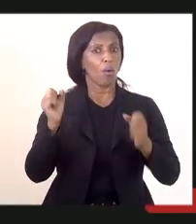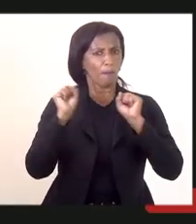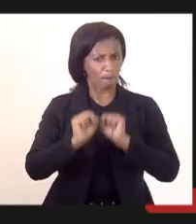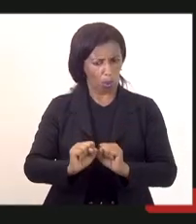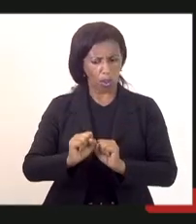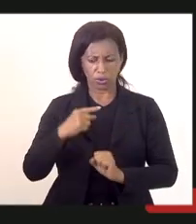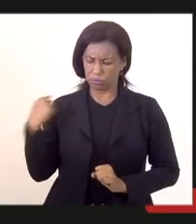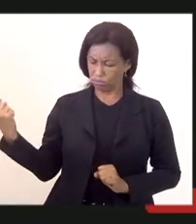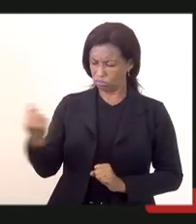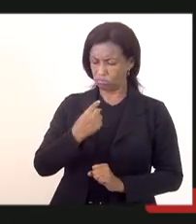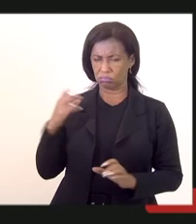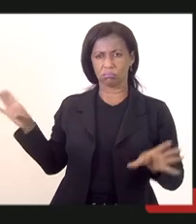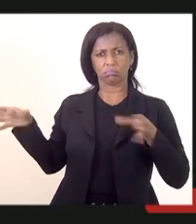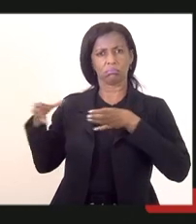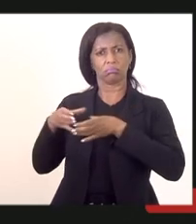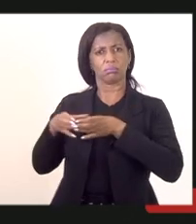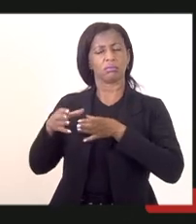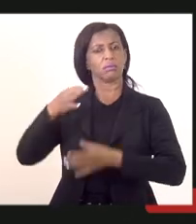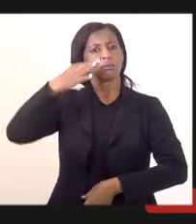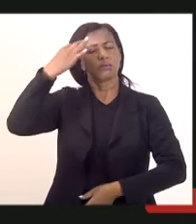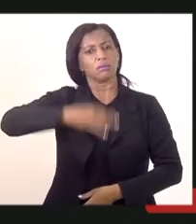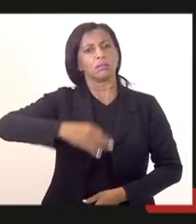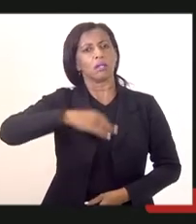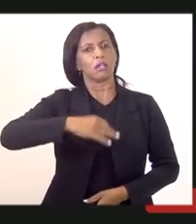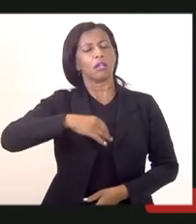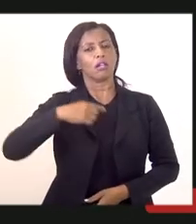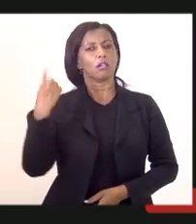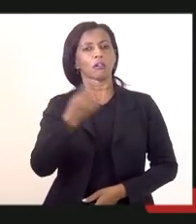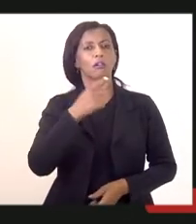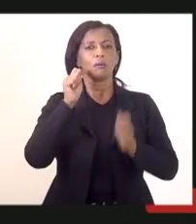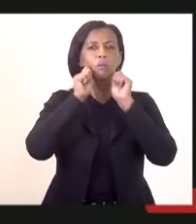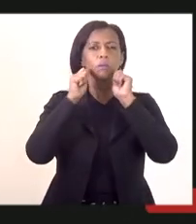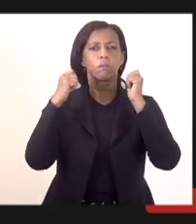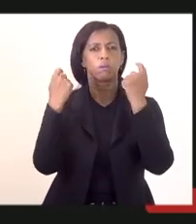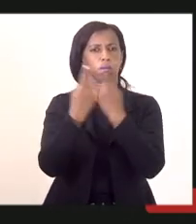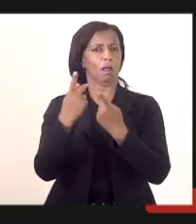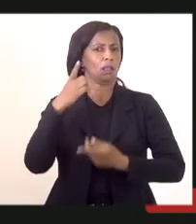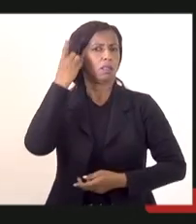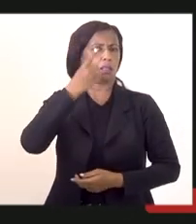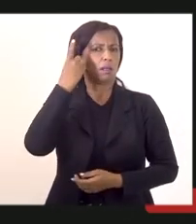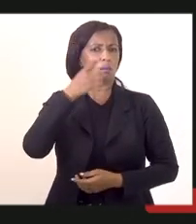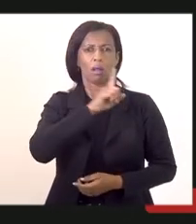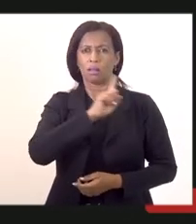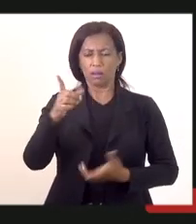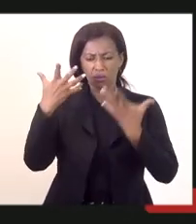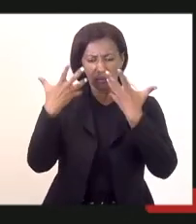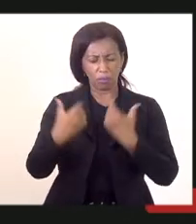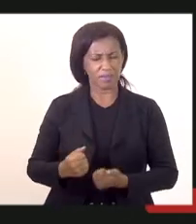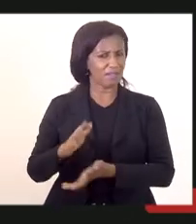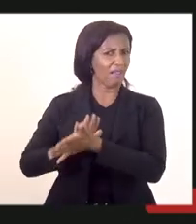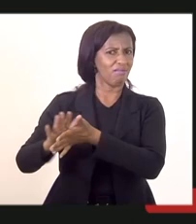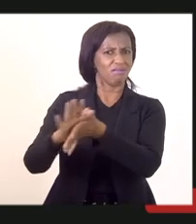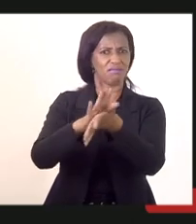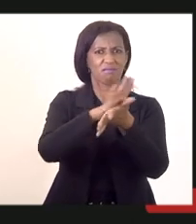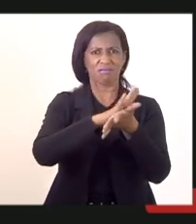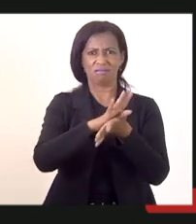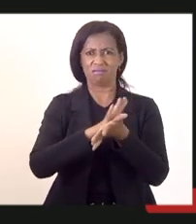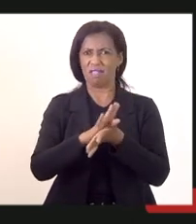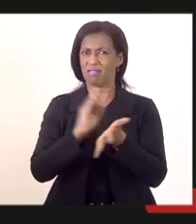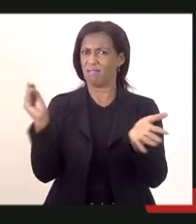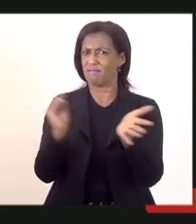conosco, porque com certeza, como parlamentares, nós não deixaremos que haja nenhum tipo de